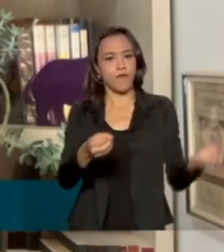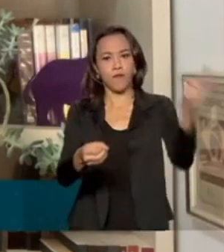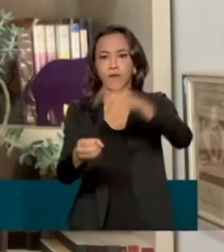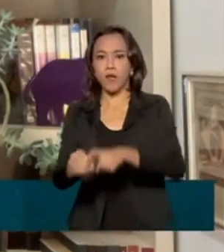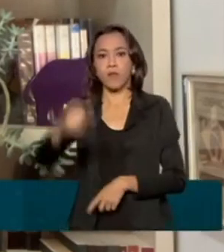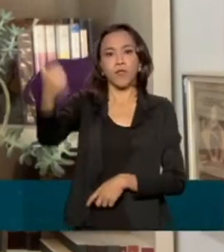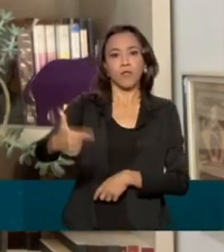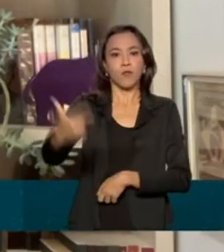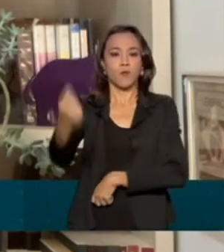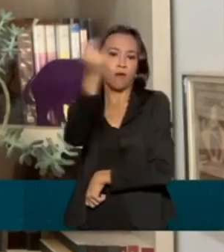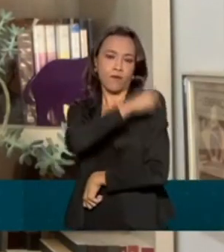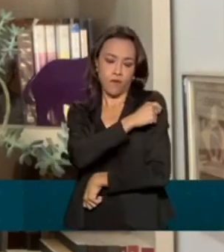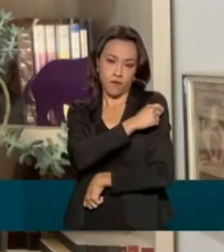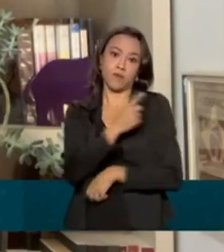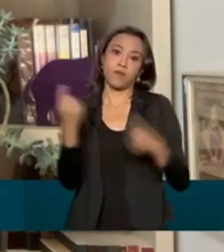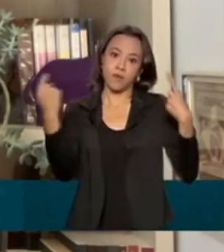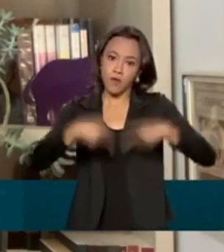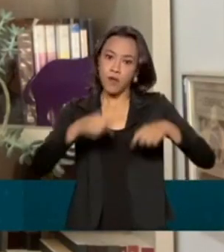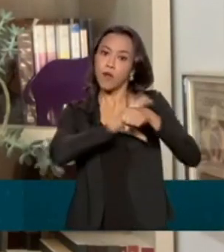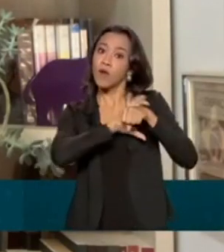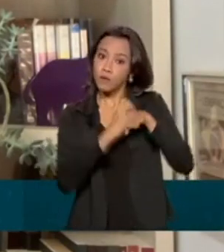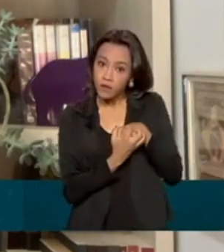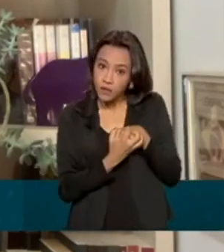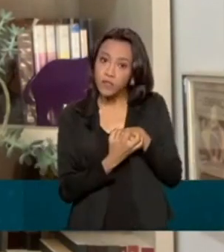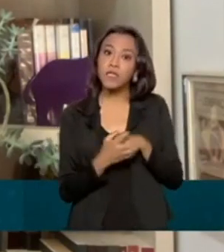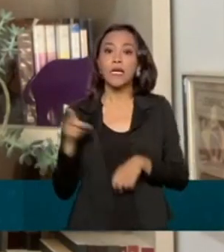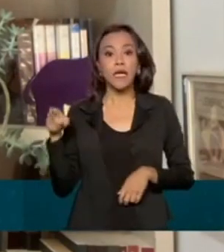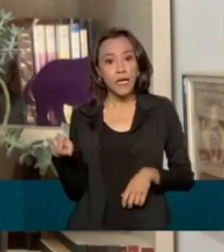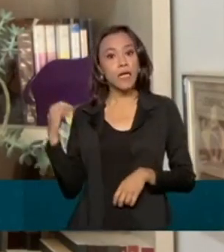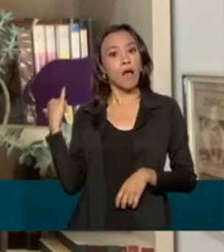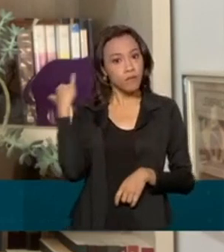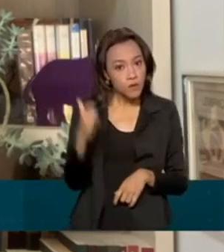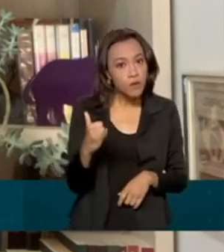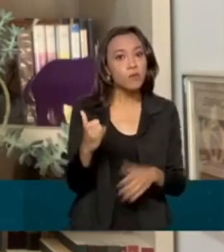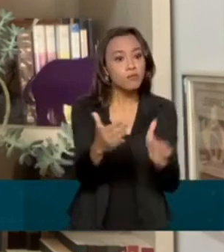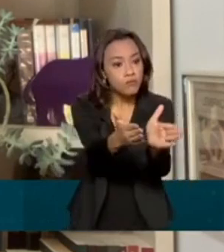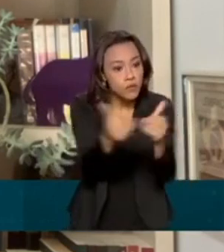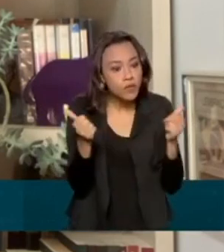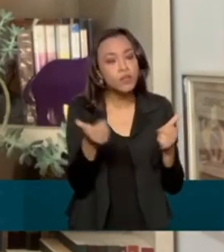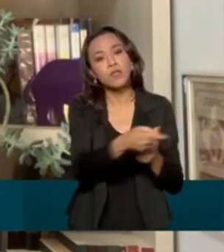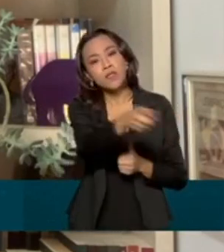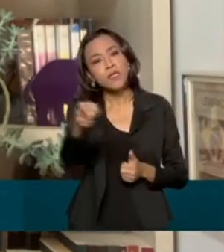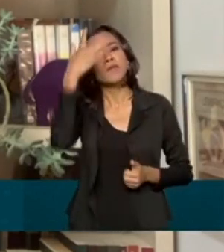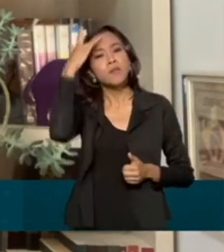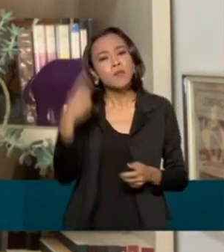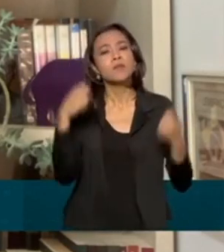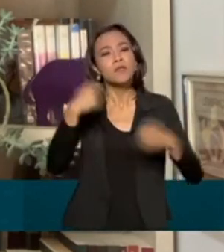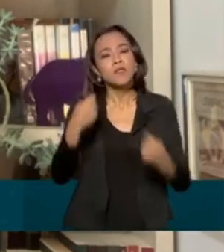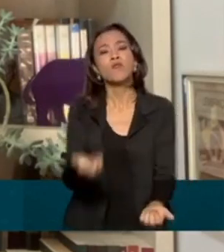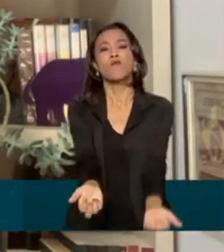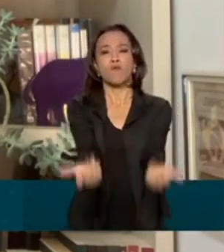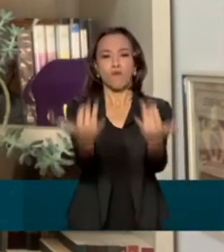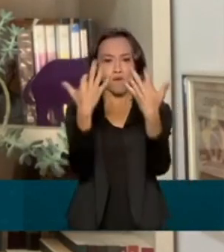dose da vacina contra a Covid-19. Ele fez um apelo para que as pessoas completem o esquema